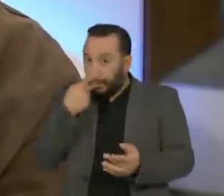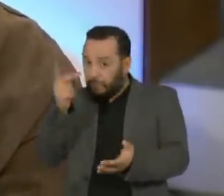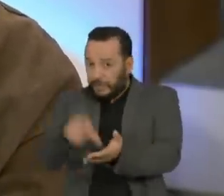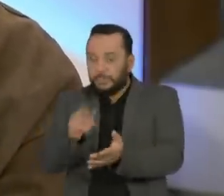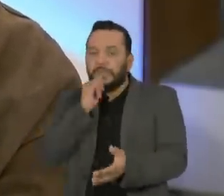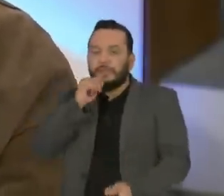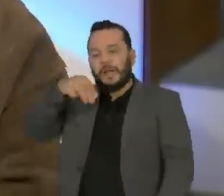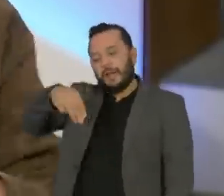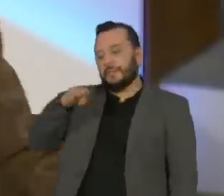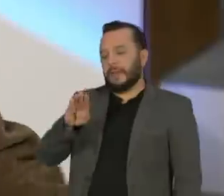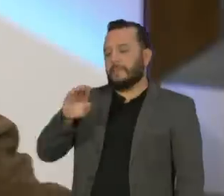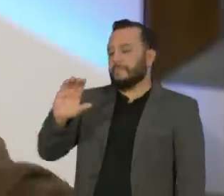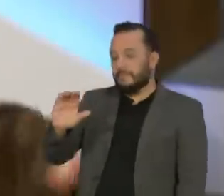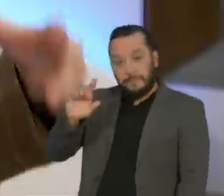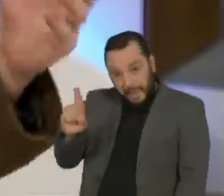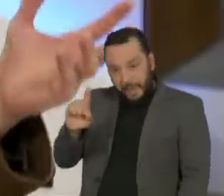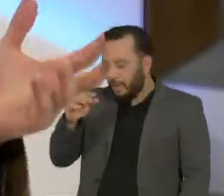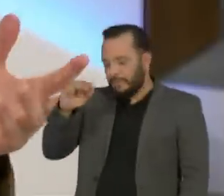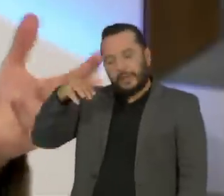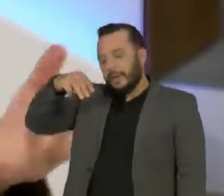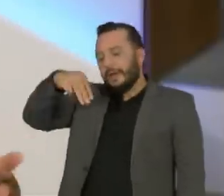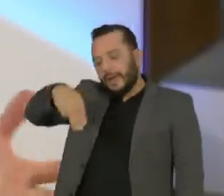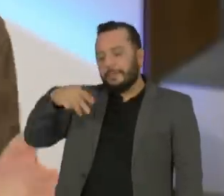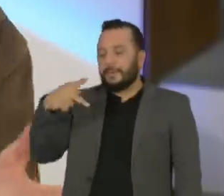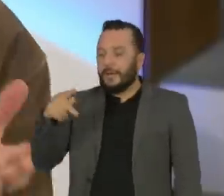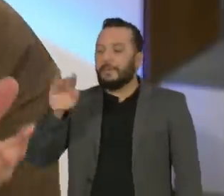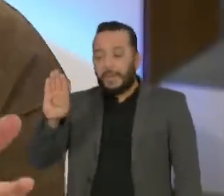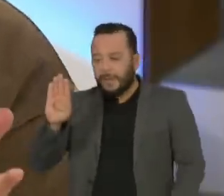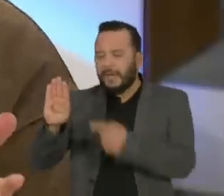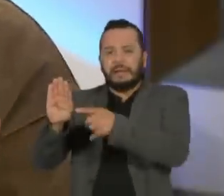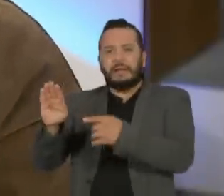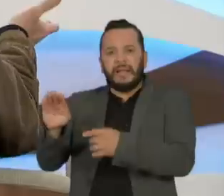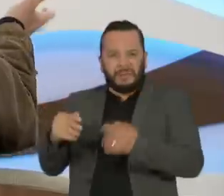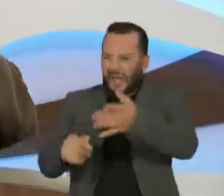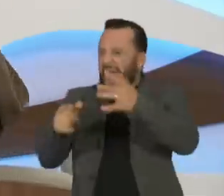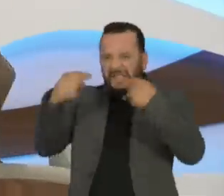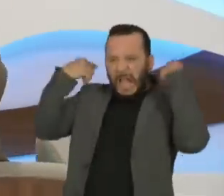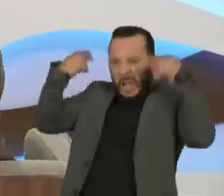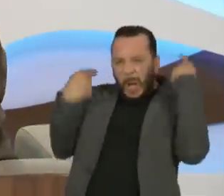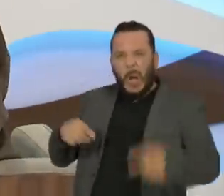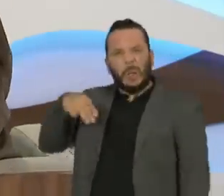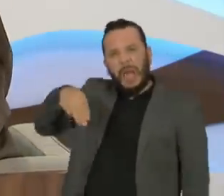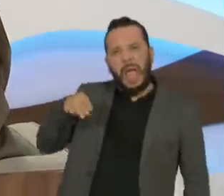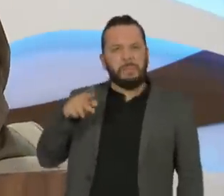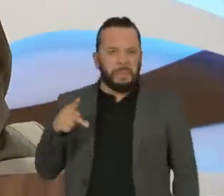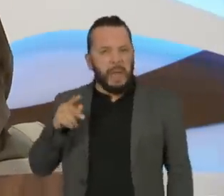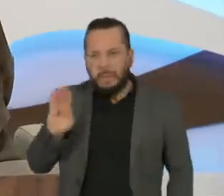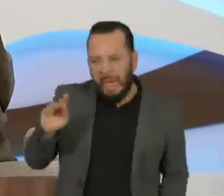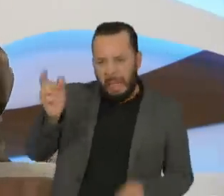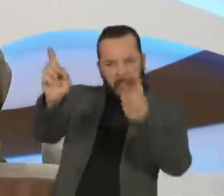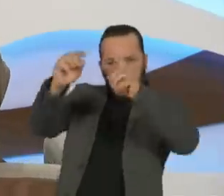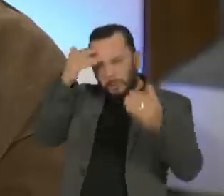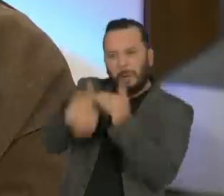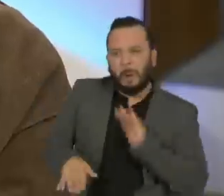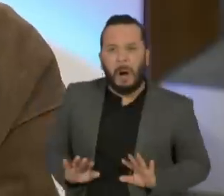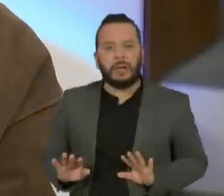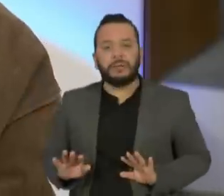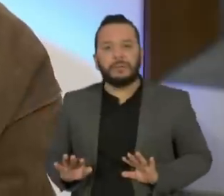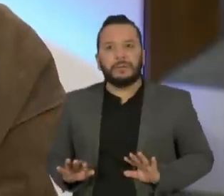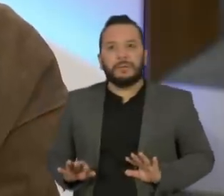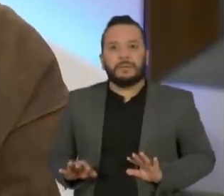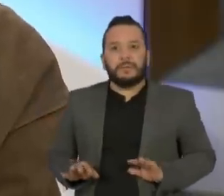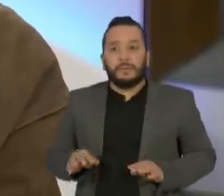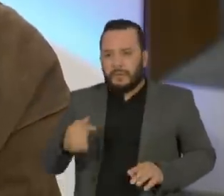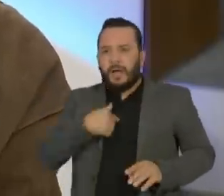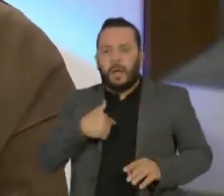MPB, isso, isso. Ah, mas ele... Não, mas tu não serão umas palavras. Ou eu falo assim, poxa, olha, e o você acha do